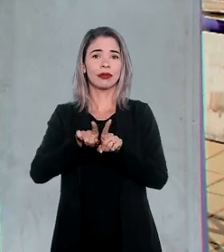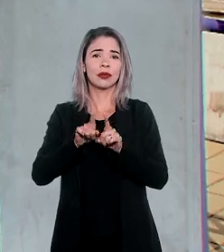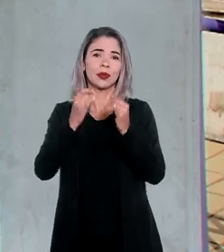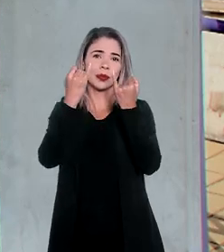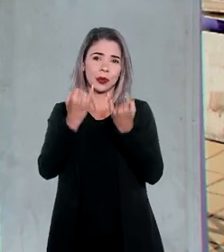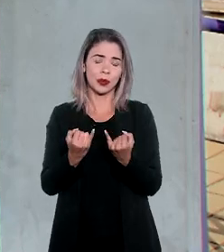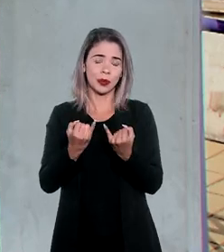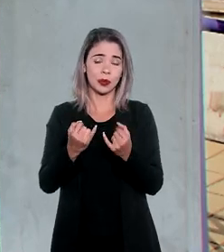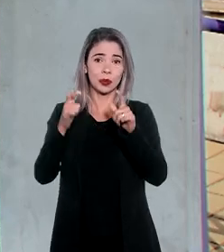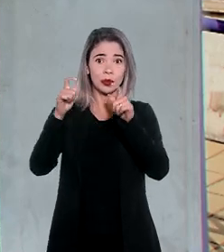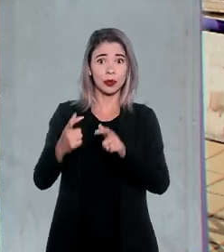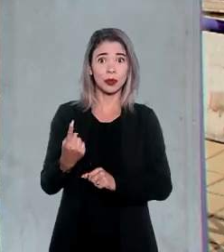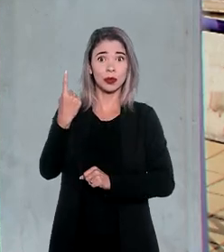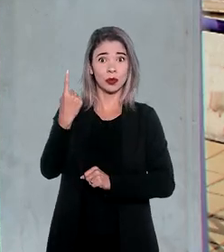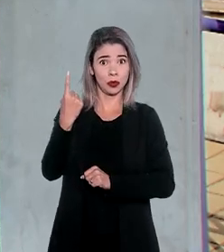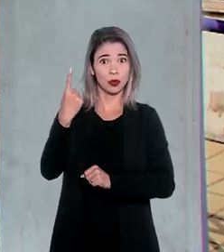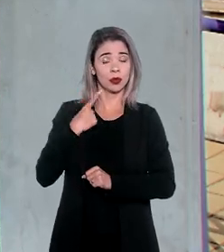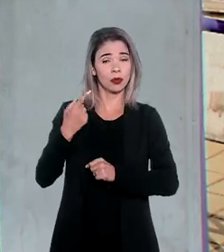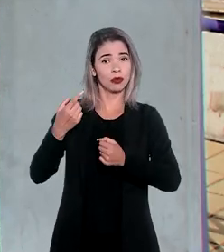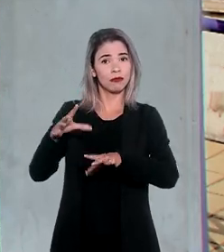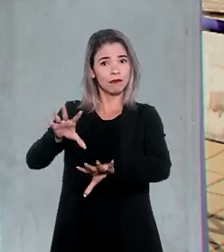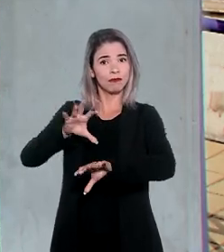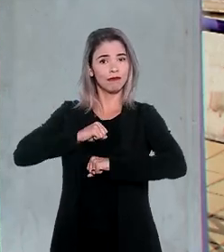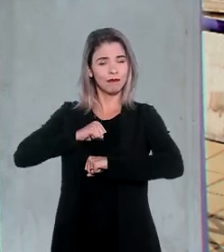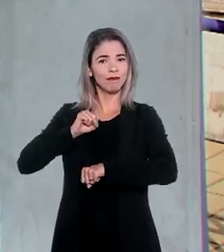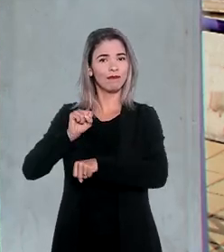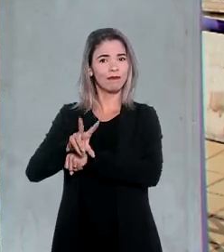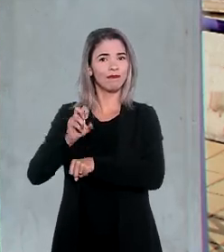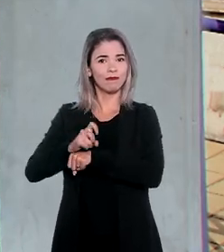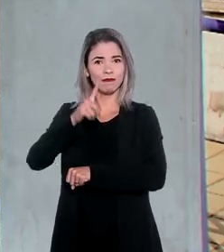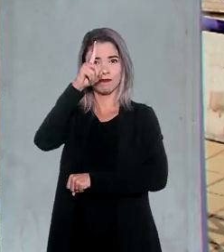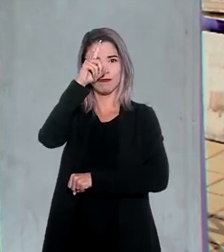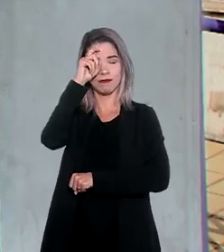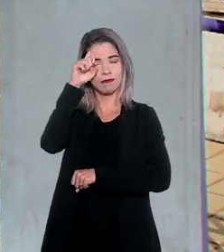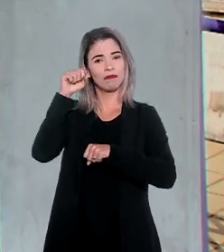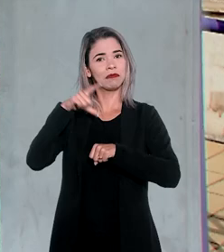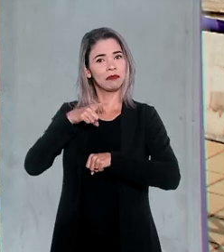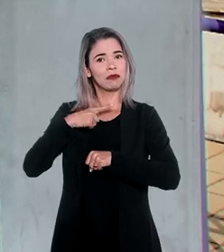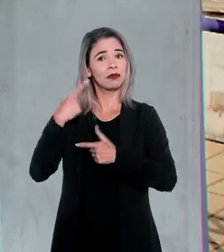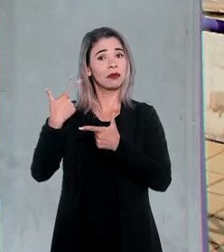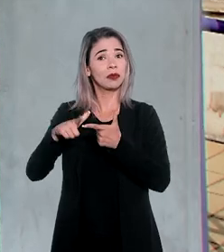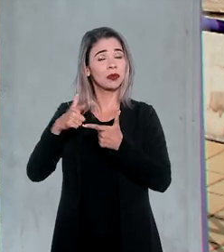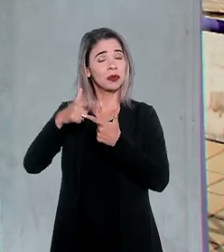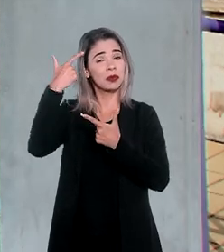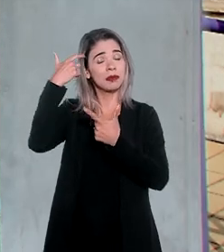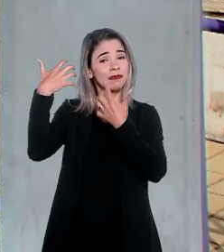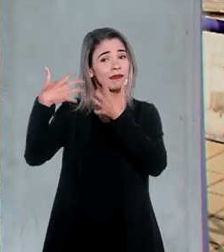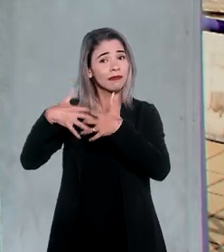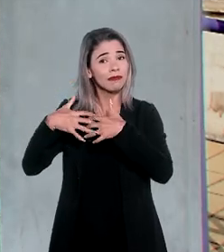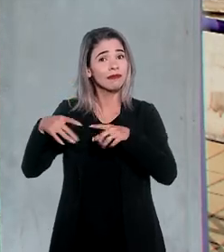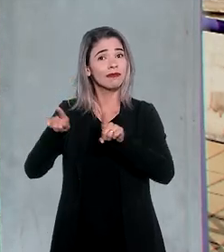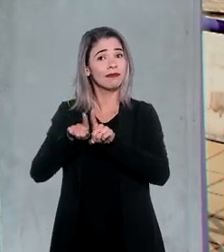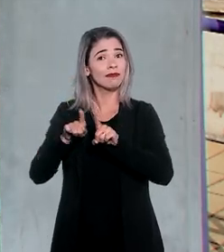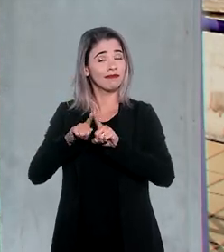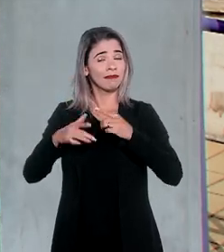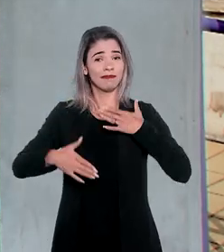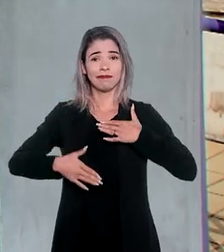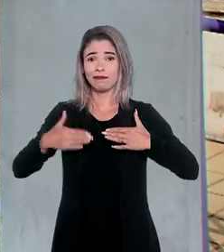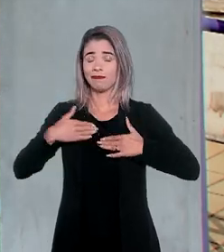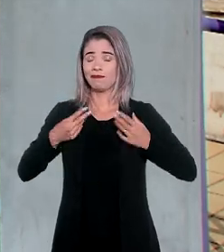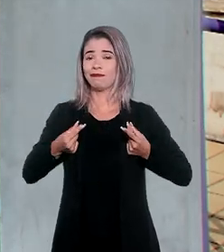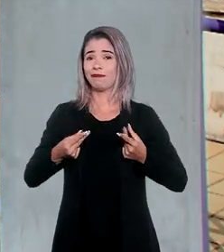No local, uma das crianças contraiu infecção hospitalar e, em razão disso, teve lesão cerebral e sofreu outros danos